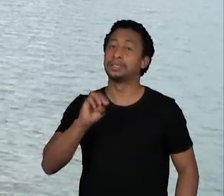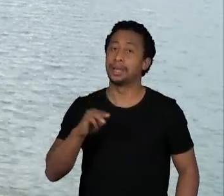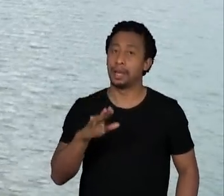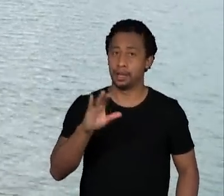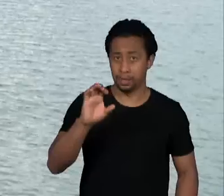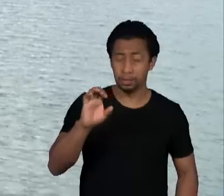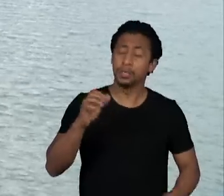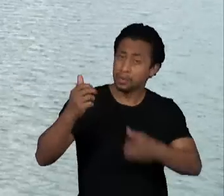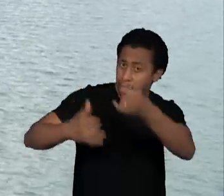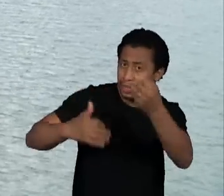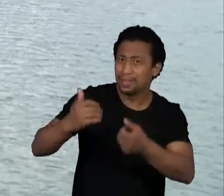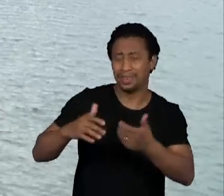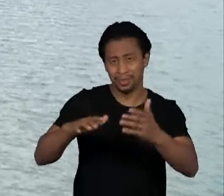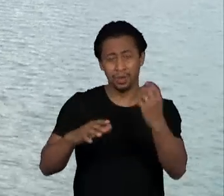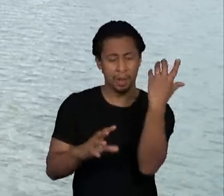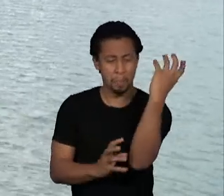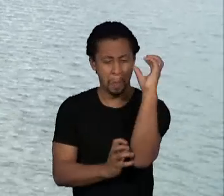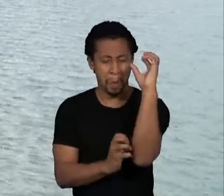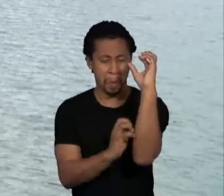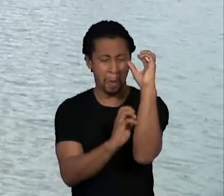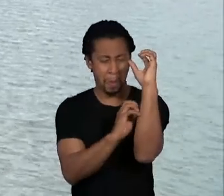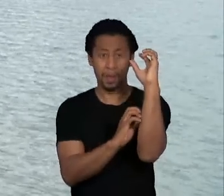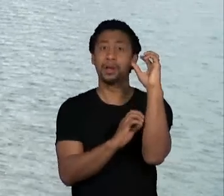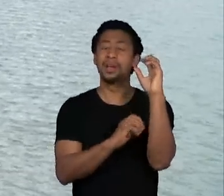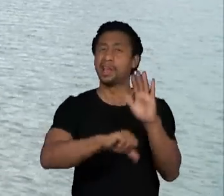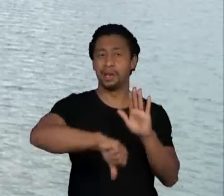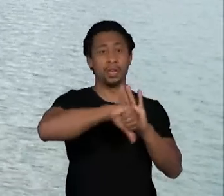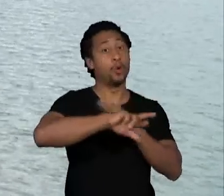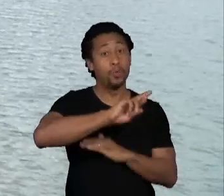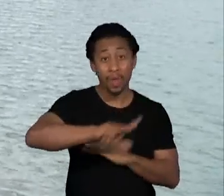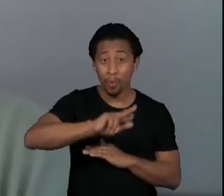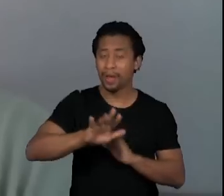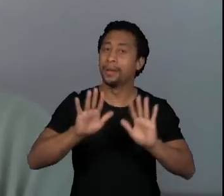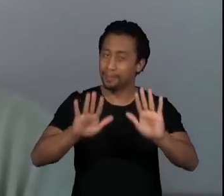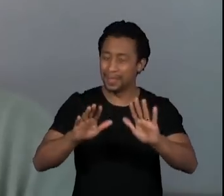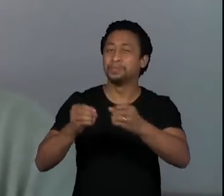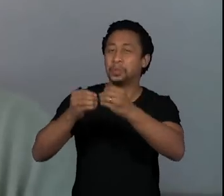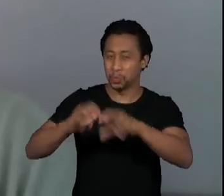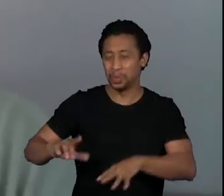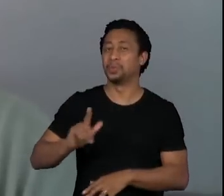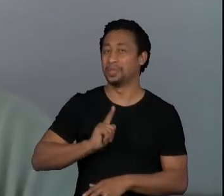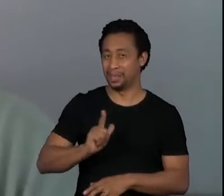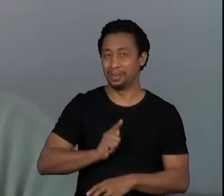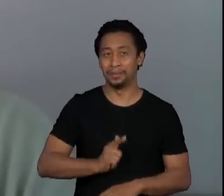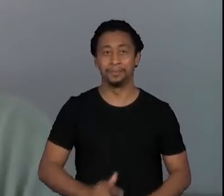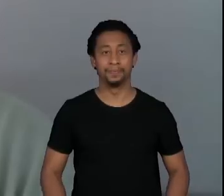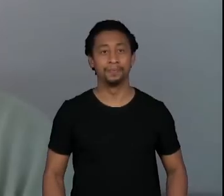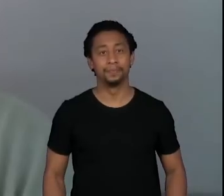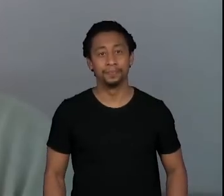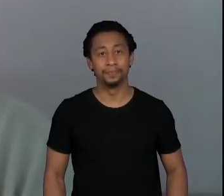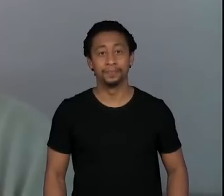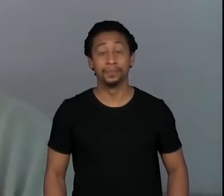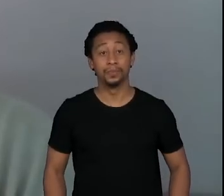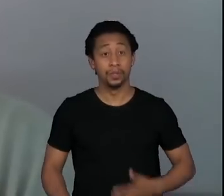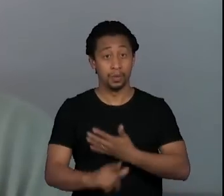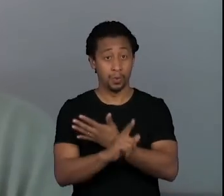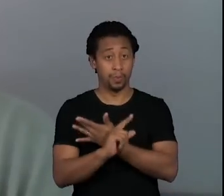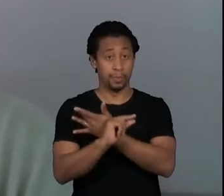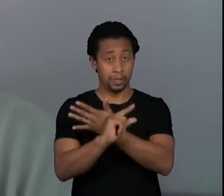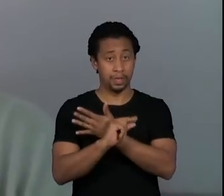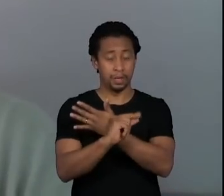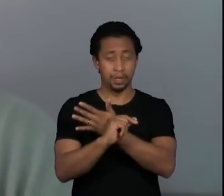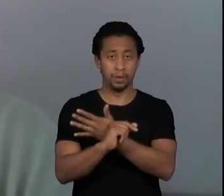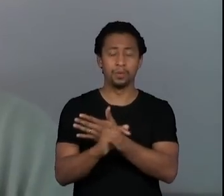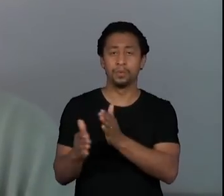não sejam ilegais, podem comprometer o futuro do bioma. O Pantanal, ele, nos últimos 200 anos,